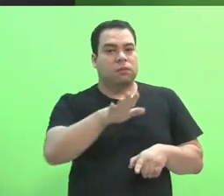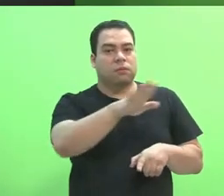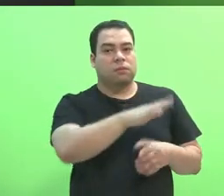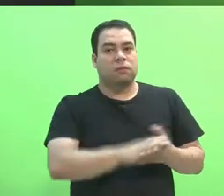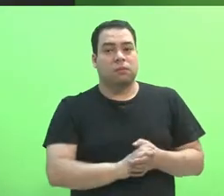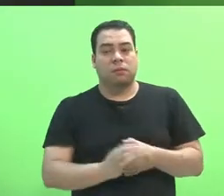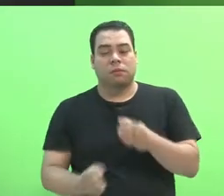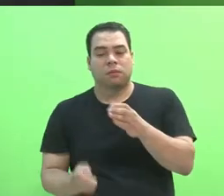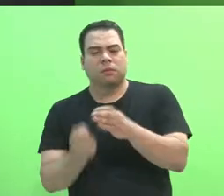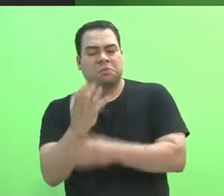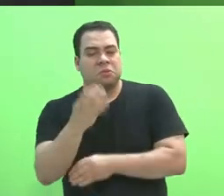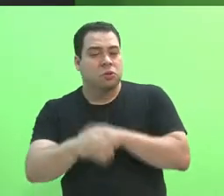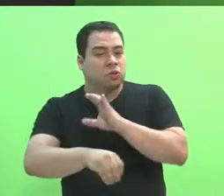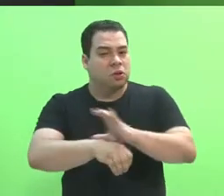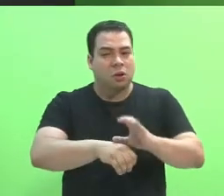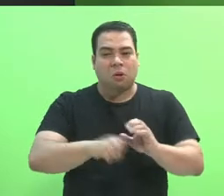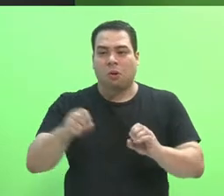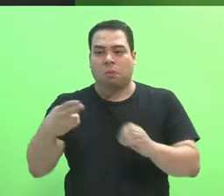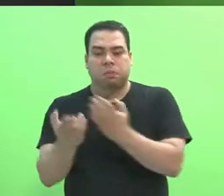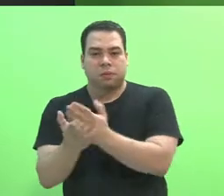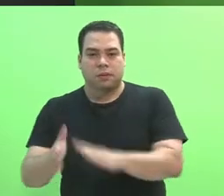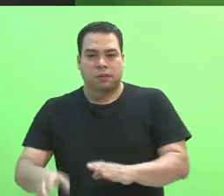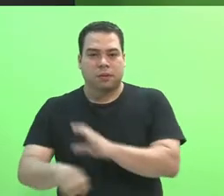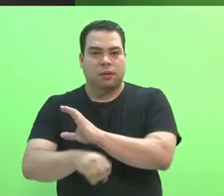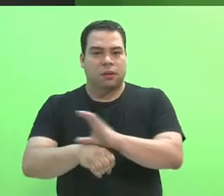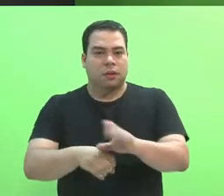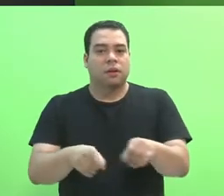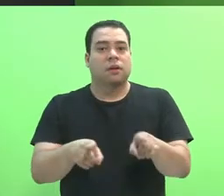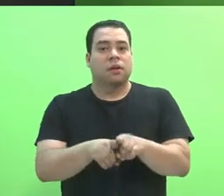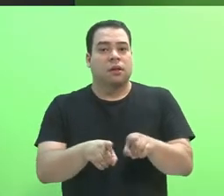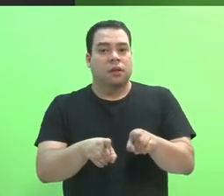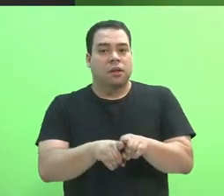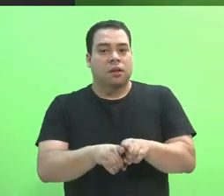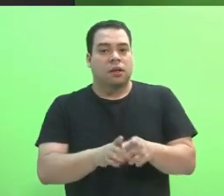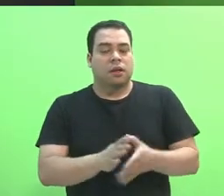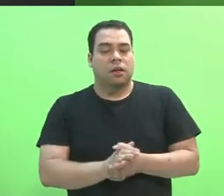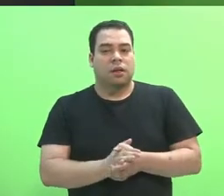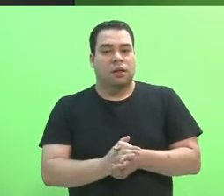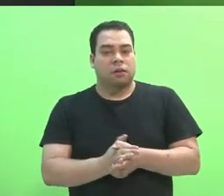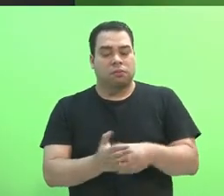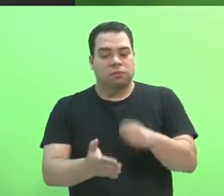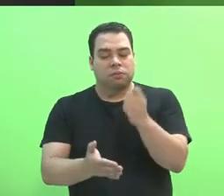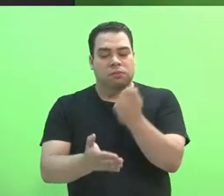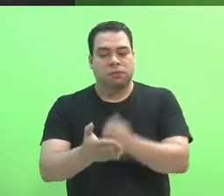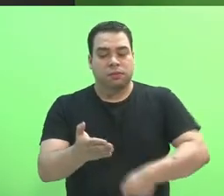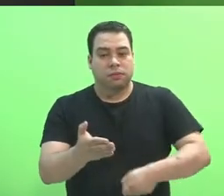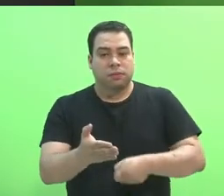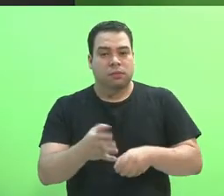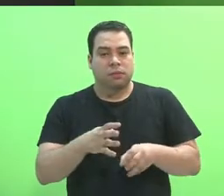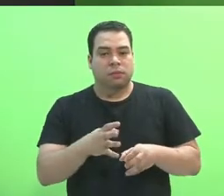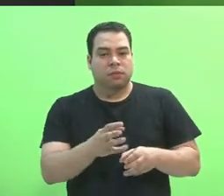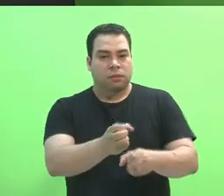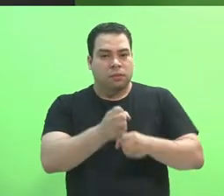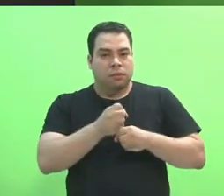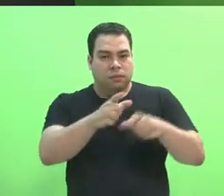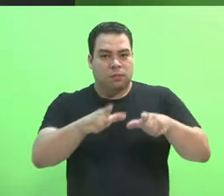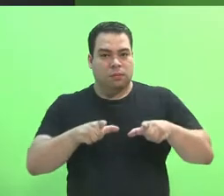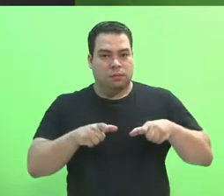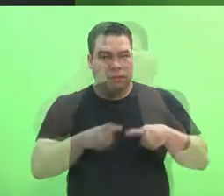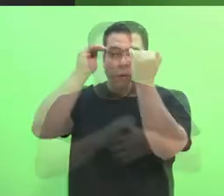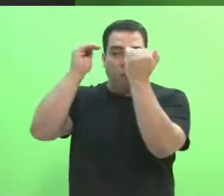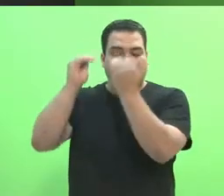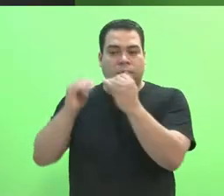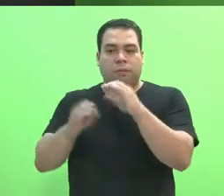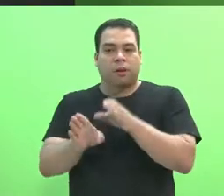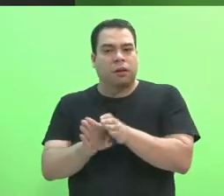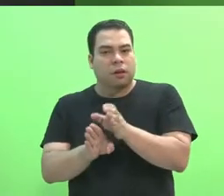e instiguir cursos, bem como para registrar diplomas dos cursos por elas oferecidos, mediante a